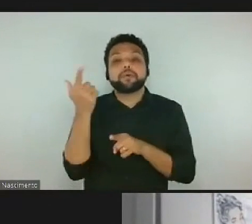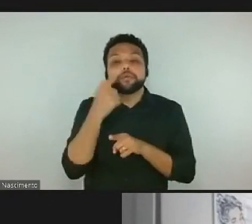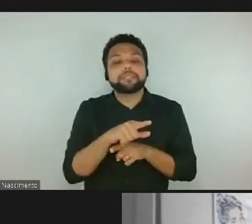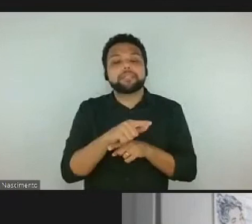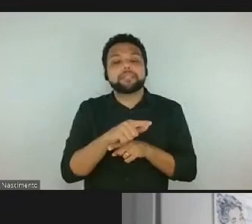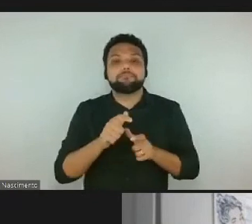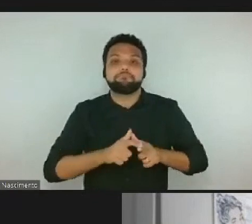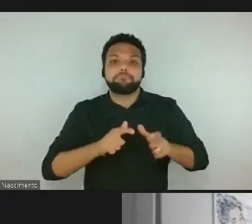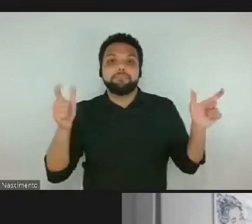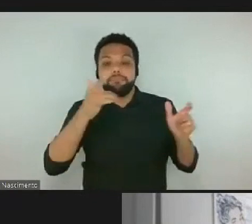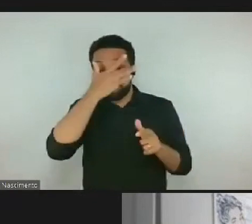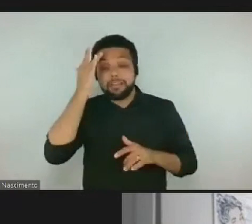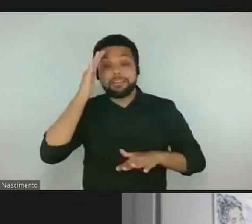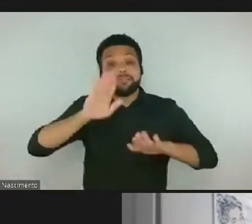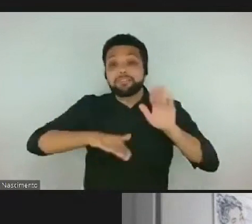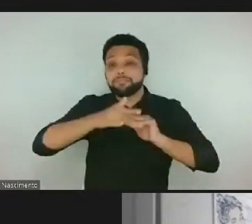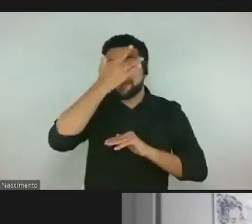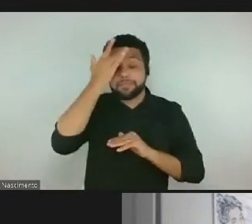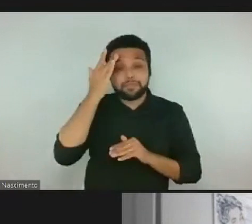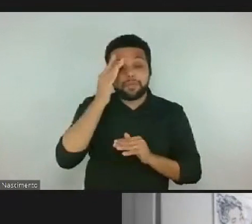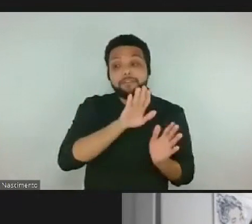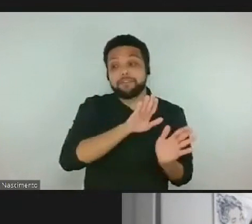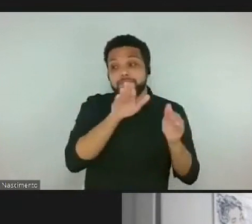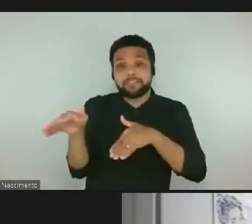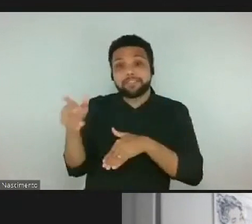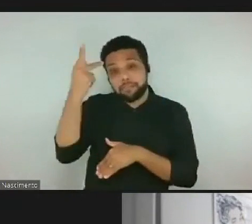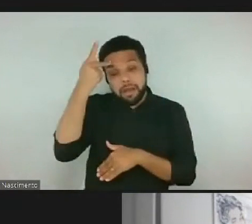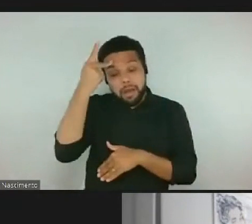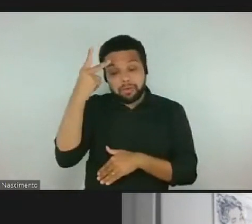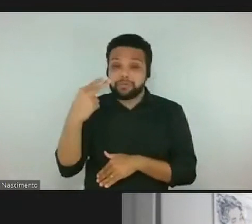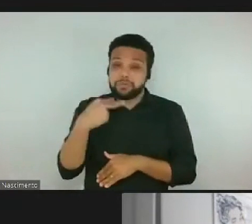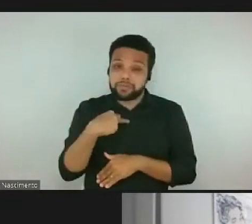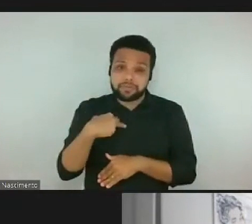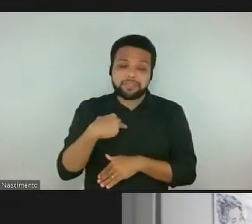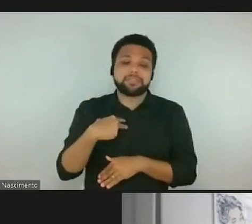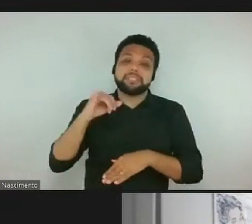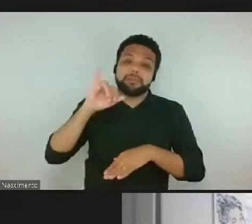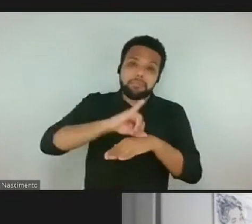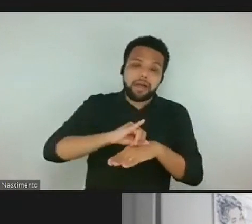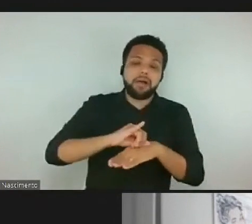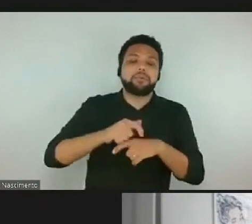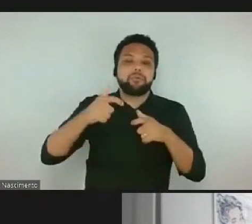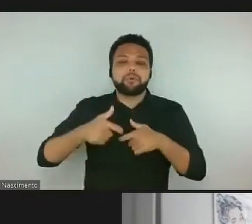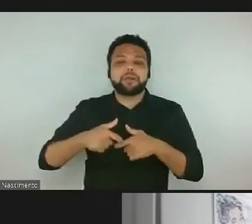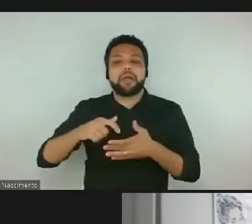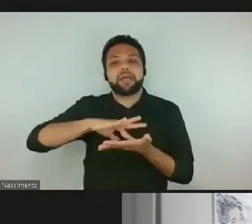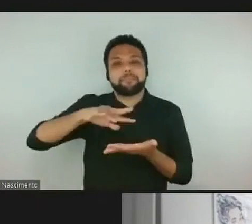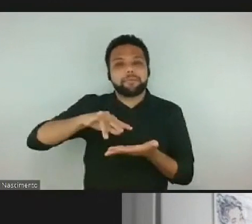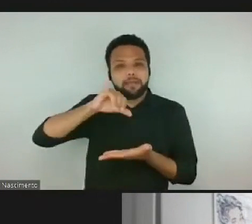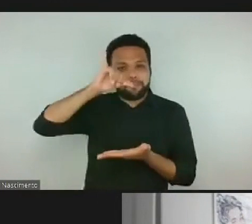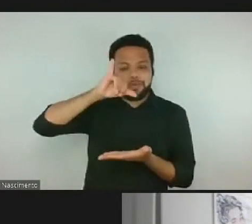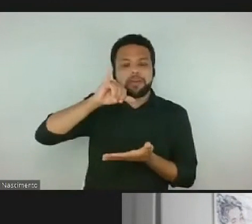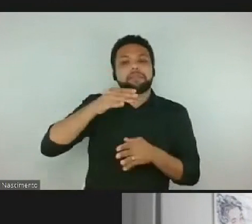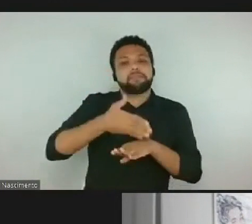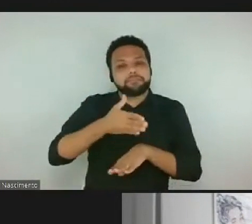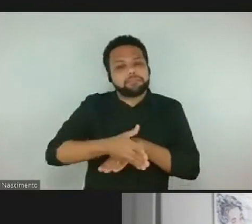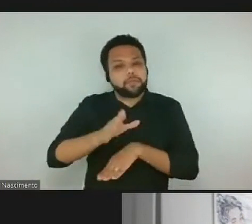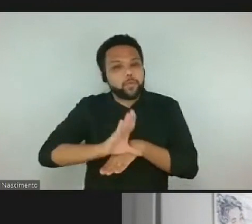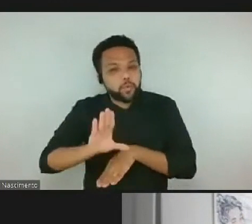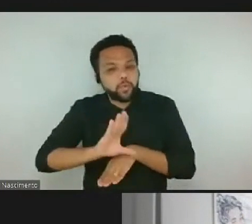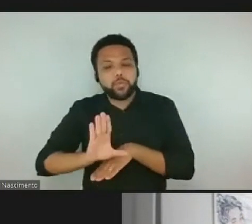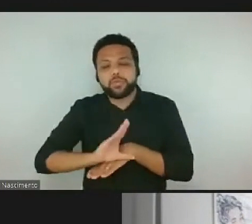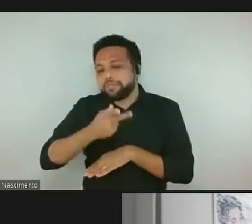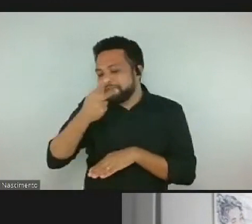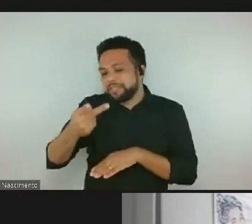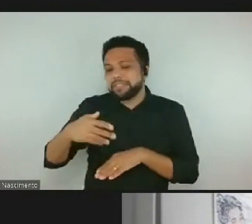Nem todas as pessoas podem vir até São Paulo, centro de São Paulo, Ibirapuela, para participar de cursos, de visitas. Então, a